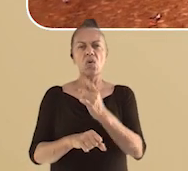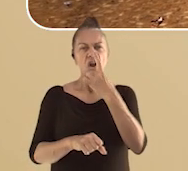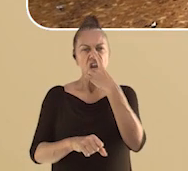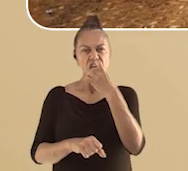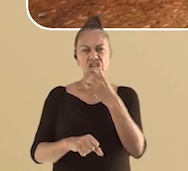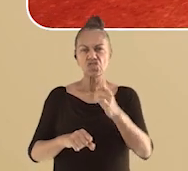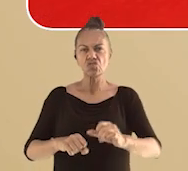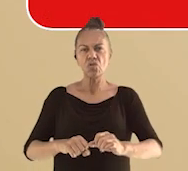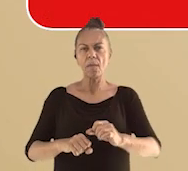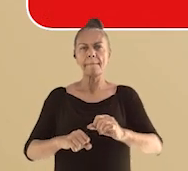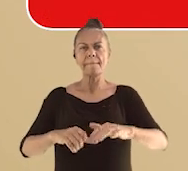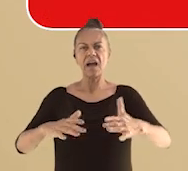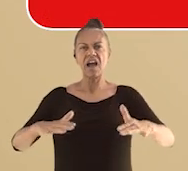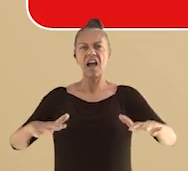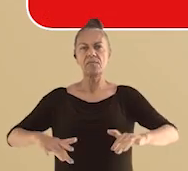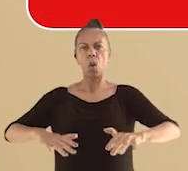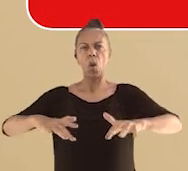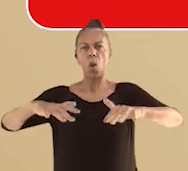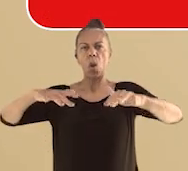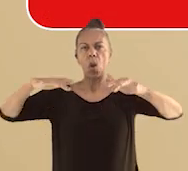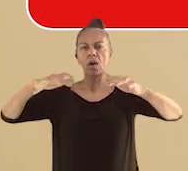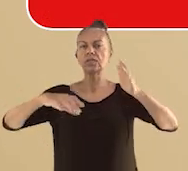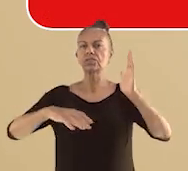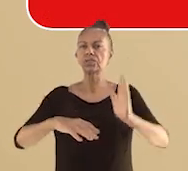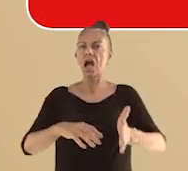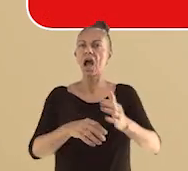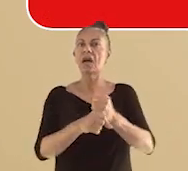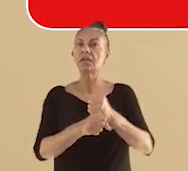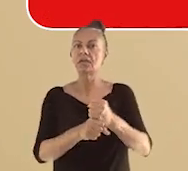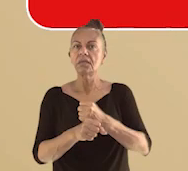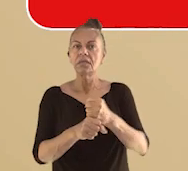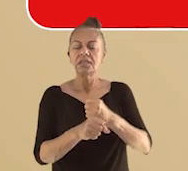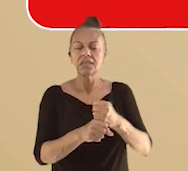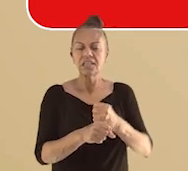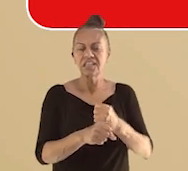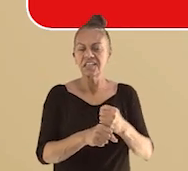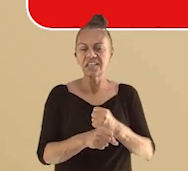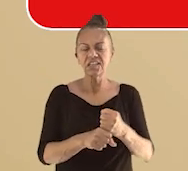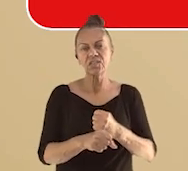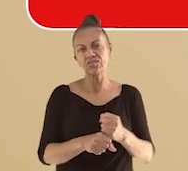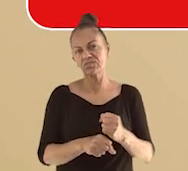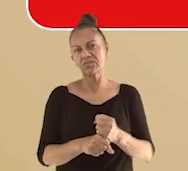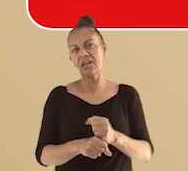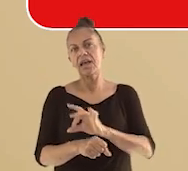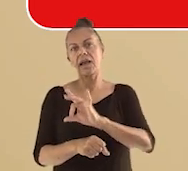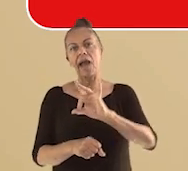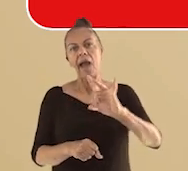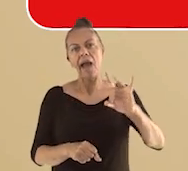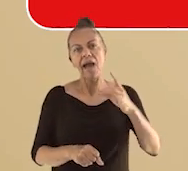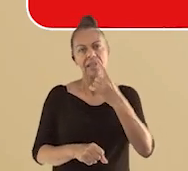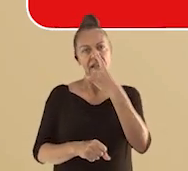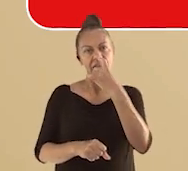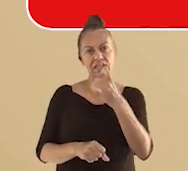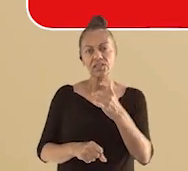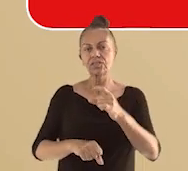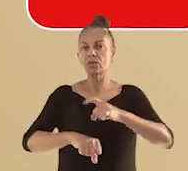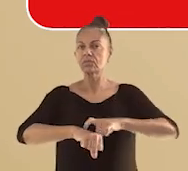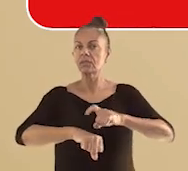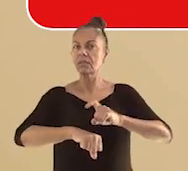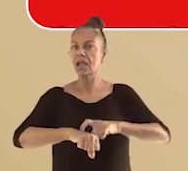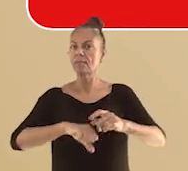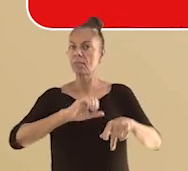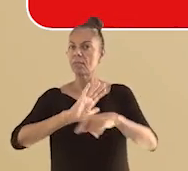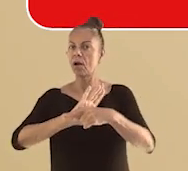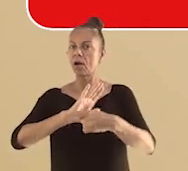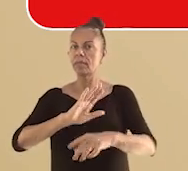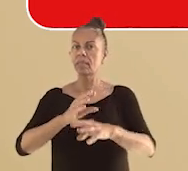no mar continuaria sendo sentido por muitos anos. Afinal, cada lixo plástico tem um tempo de decomposição.